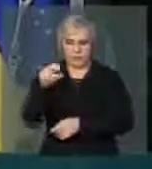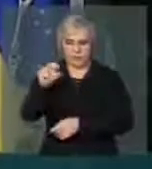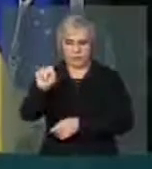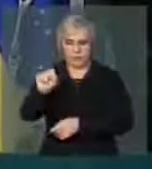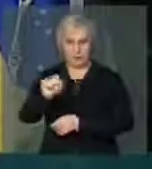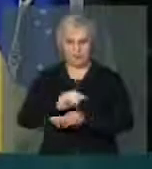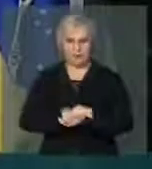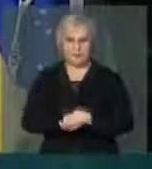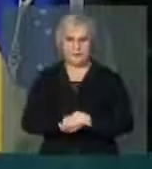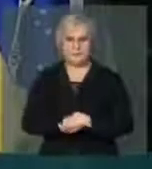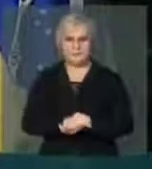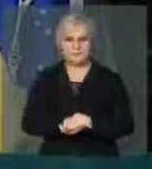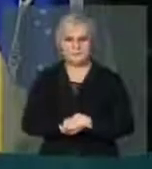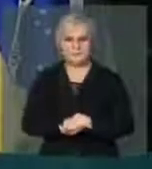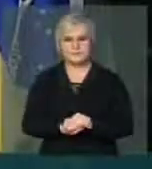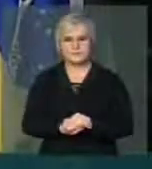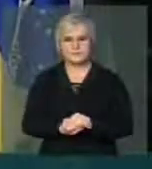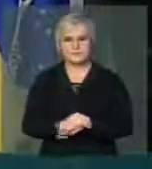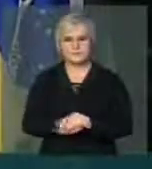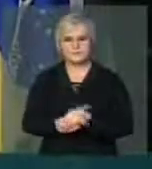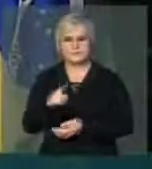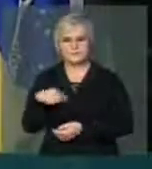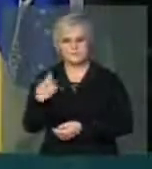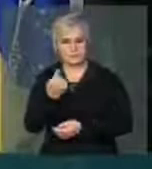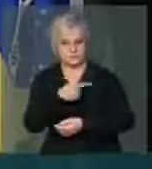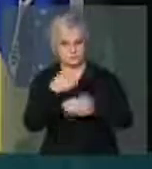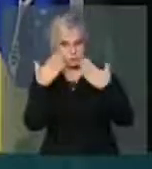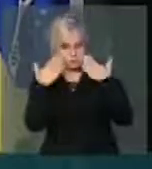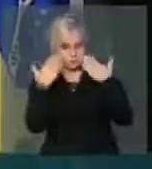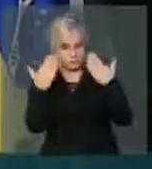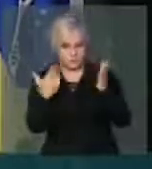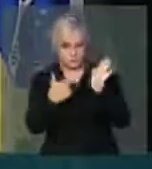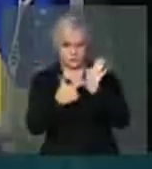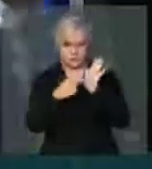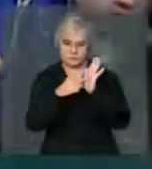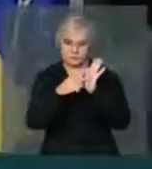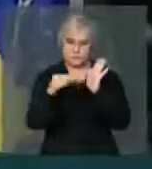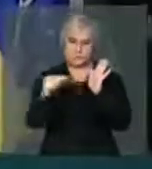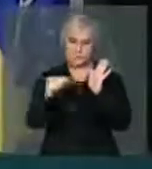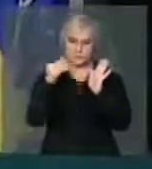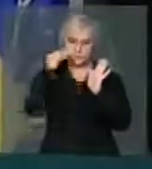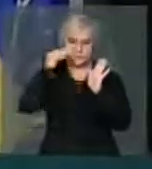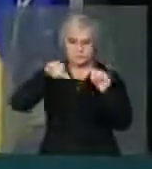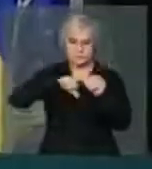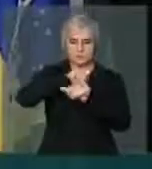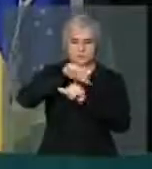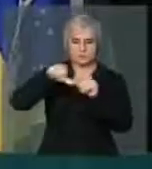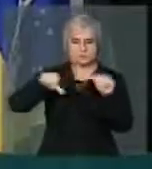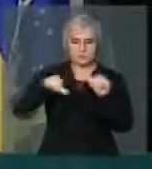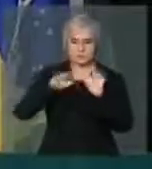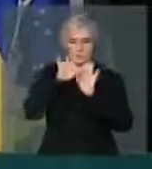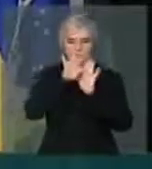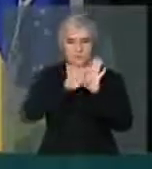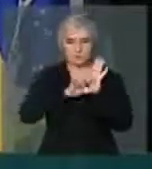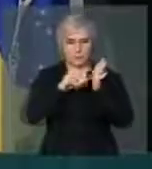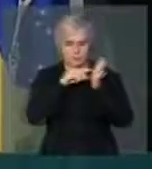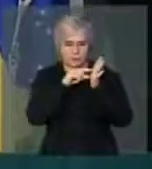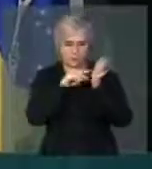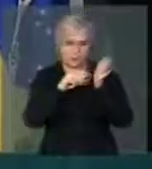Solidariedade. Hoje nós apresentamos um destaque para alterar a parte do texto